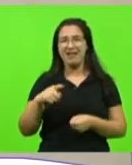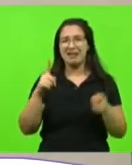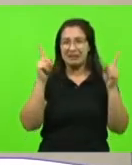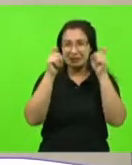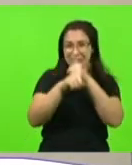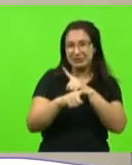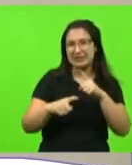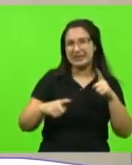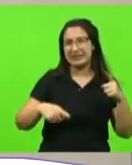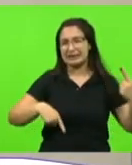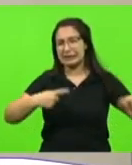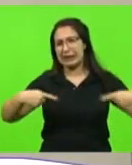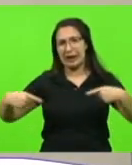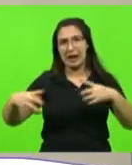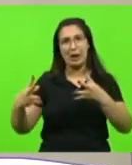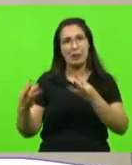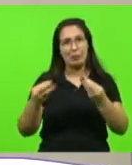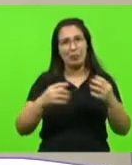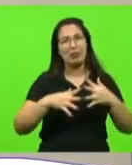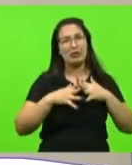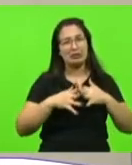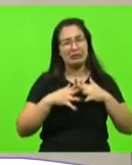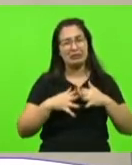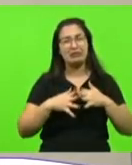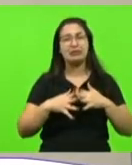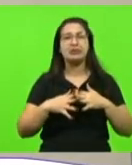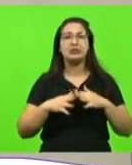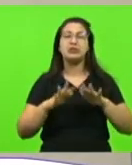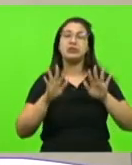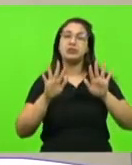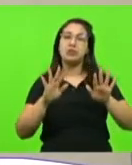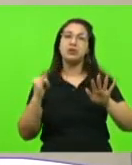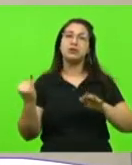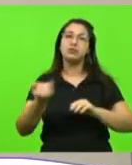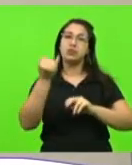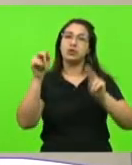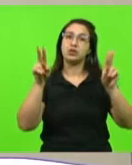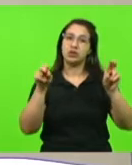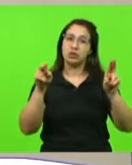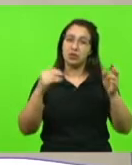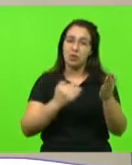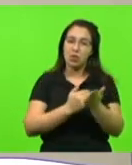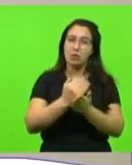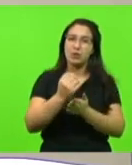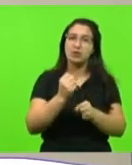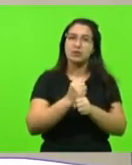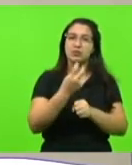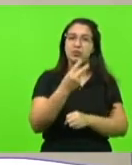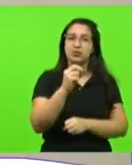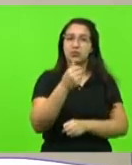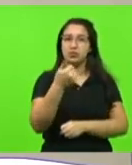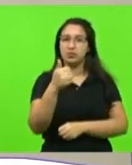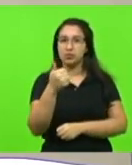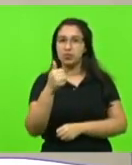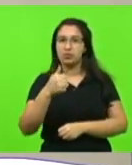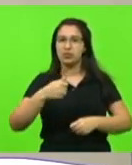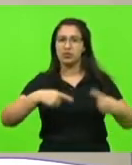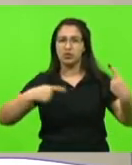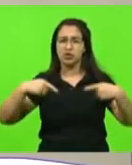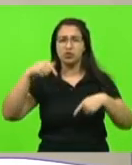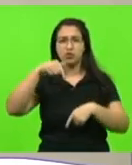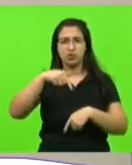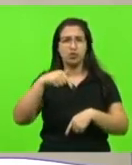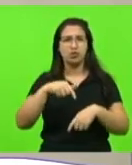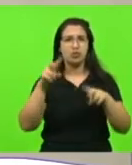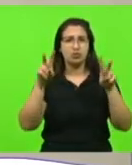ainda aqui, só um despertar para essa tese, porque desde que eu estou aqui desde 2011, muito se falou sobre isso aqui na casa, sobre